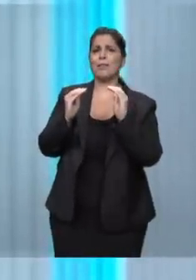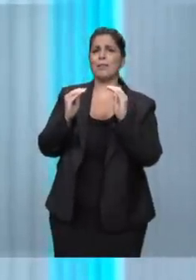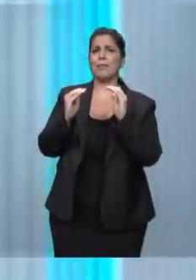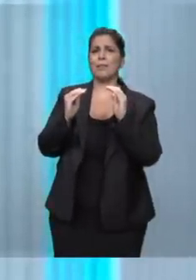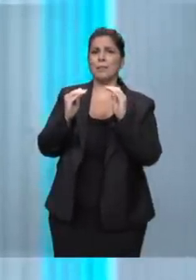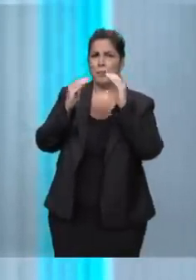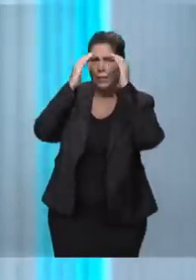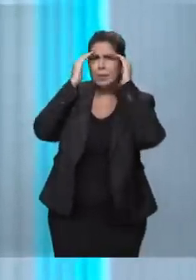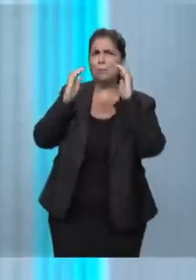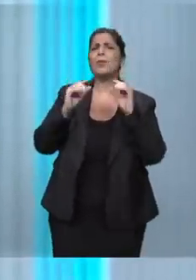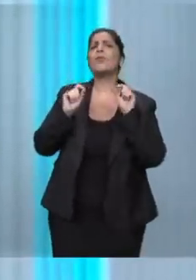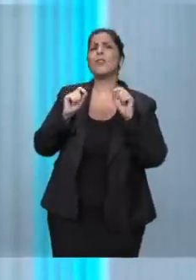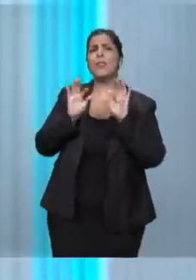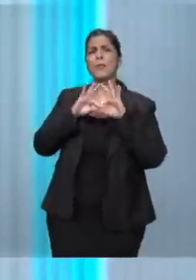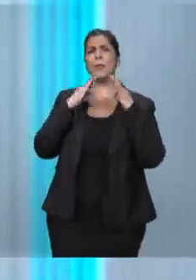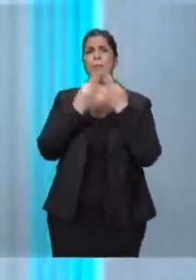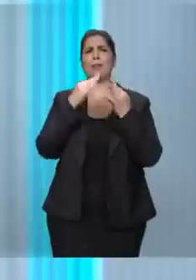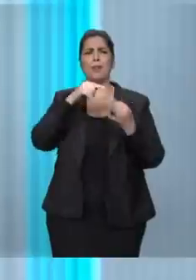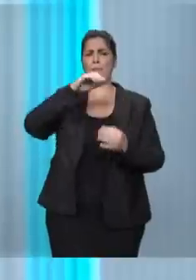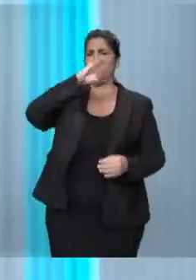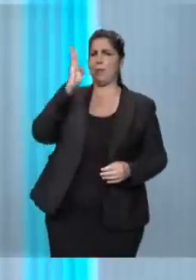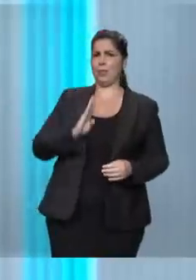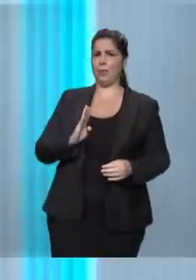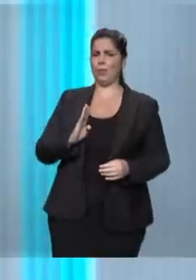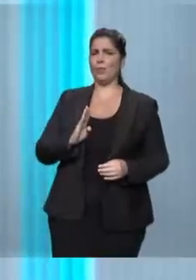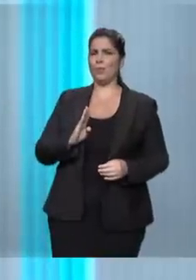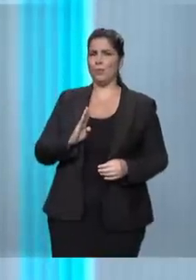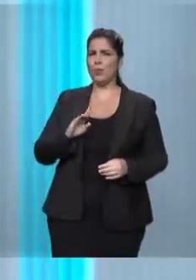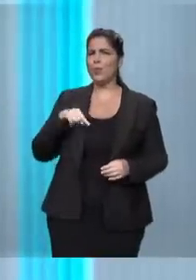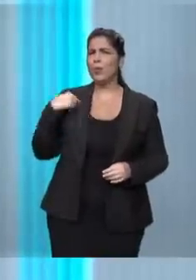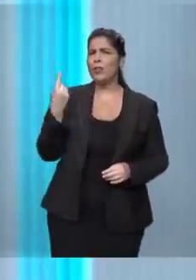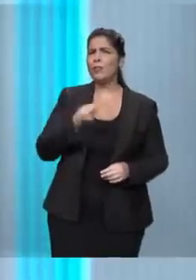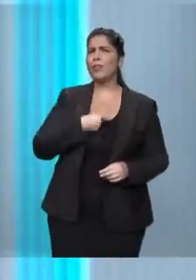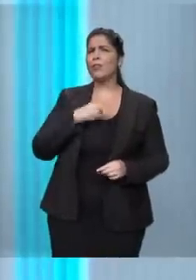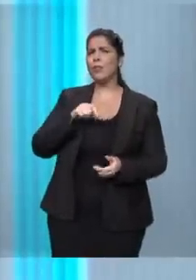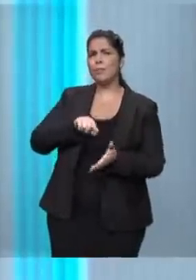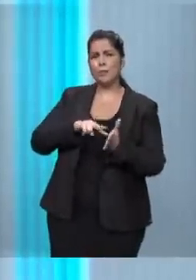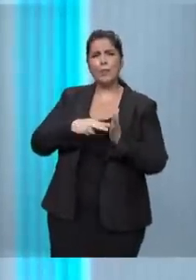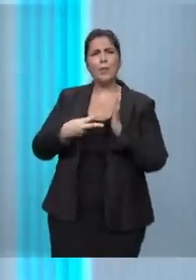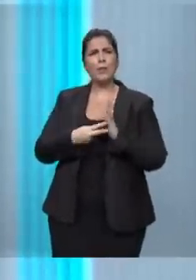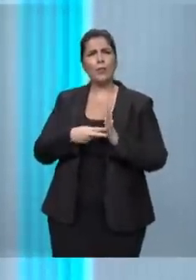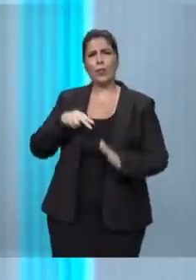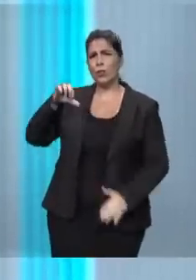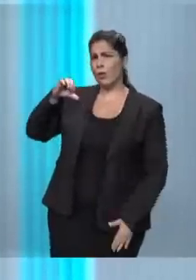família brasileira. Nós somos 90% cristãos.